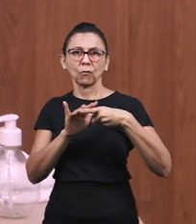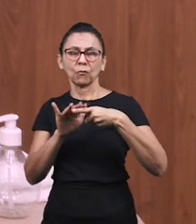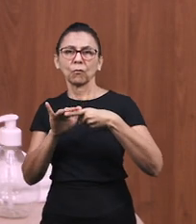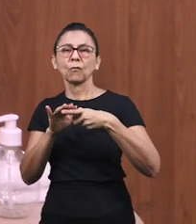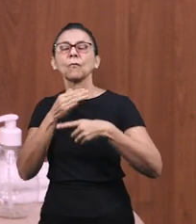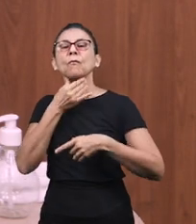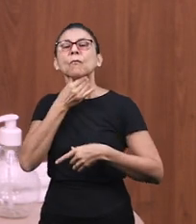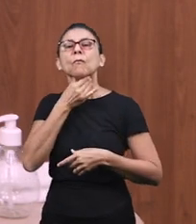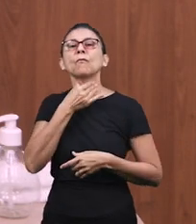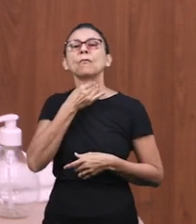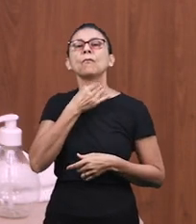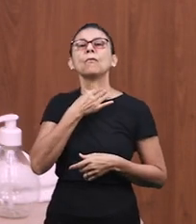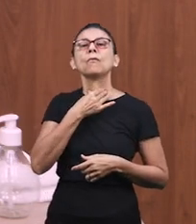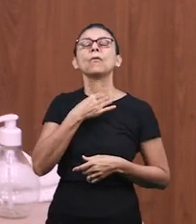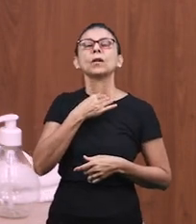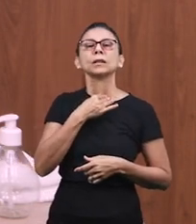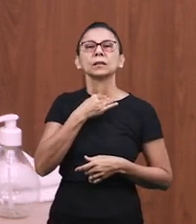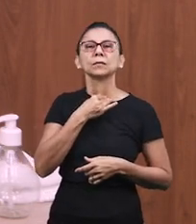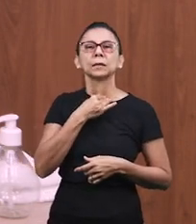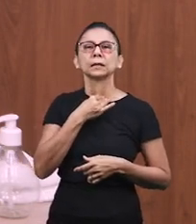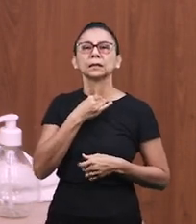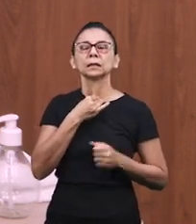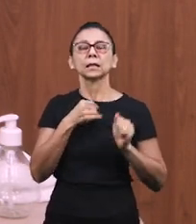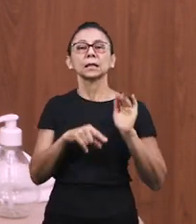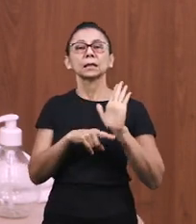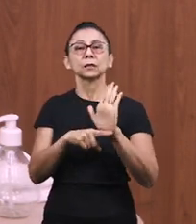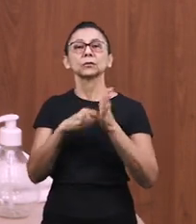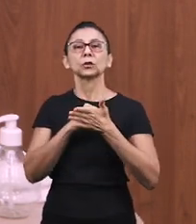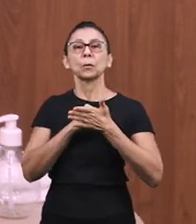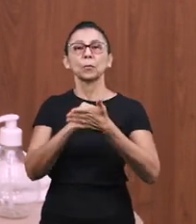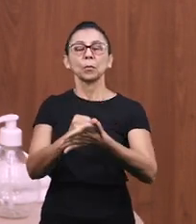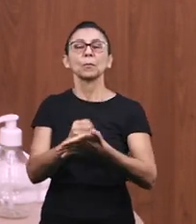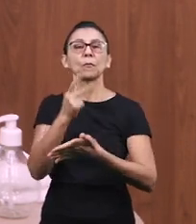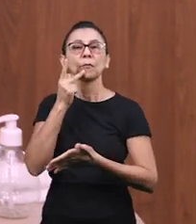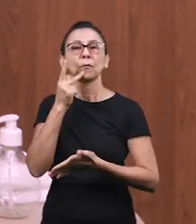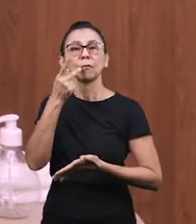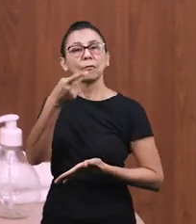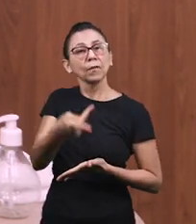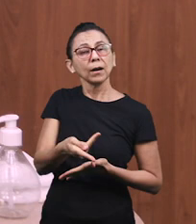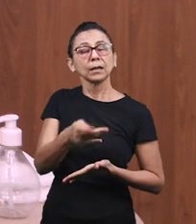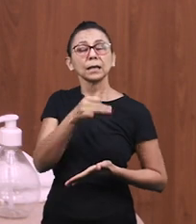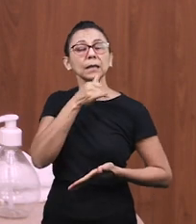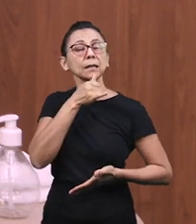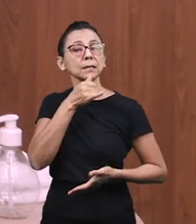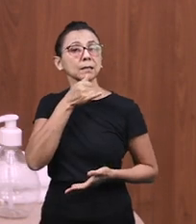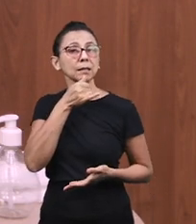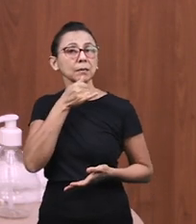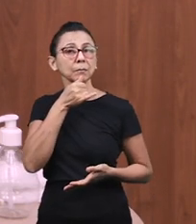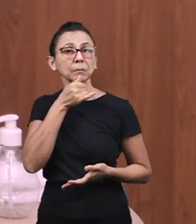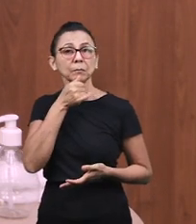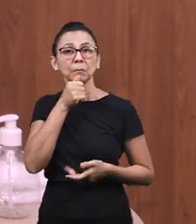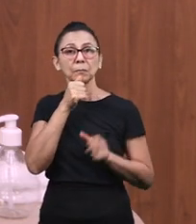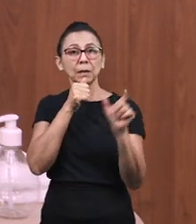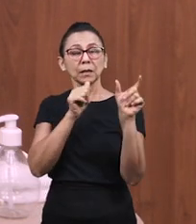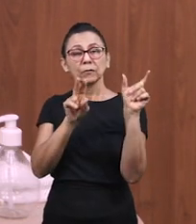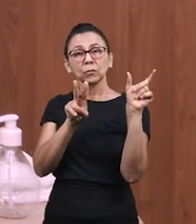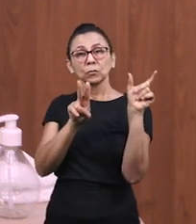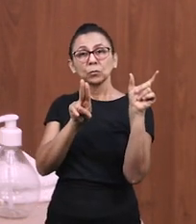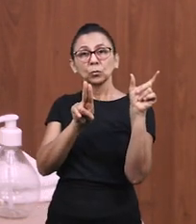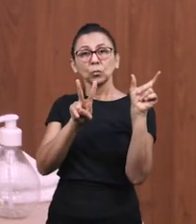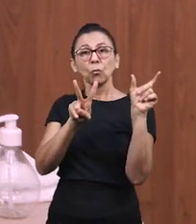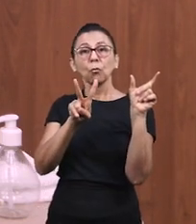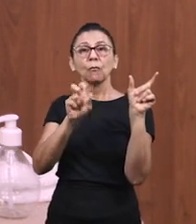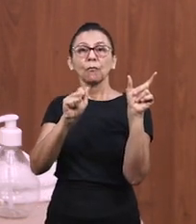respectivo gesto, ela consegue usar como apoio para a fala. Como, por exemplo, aqui, a palavra